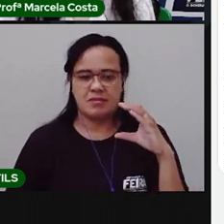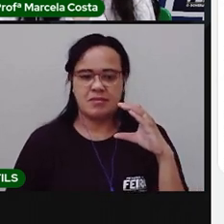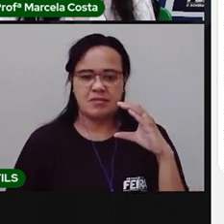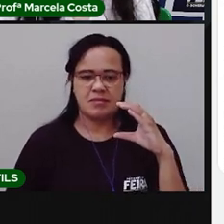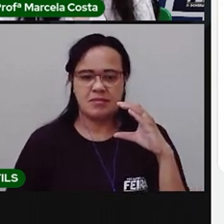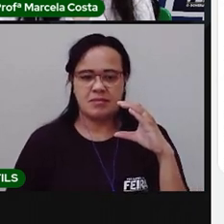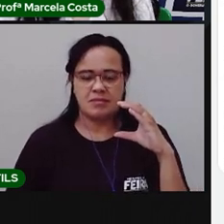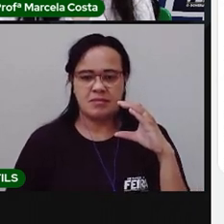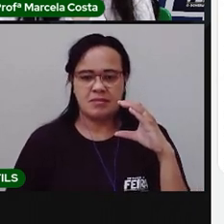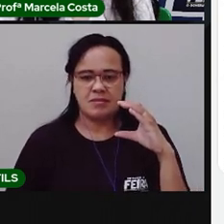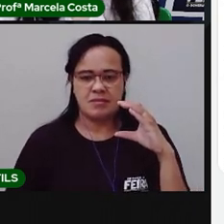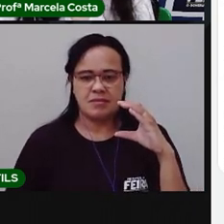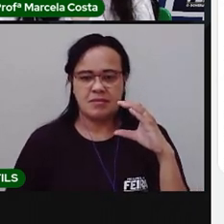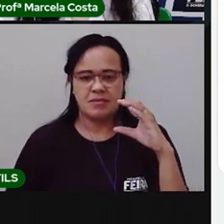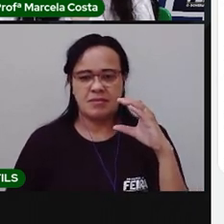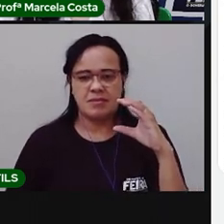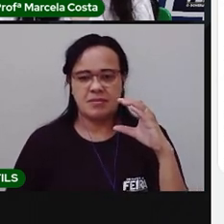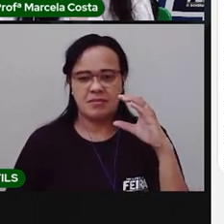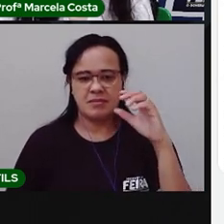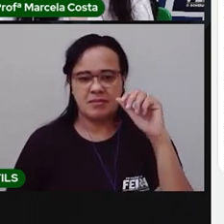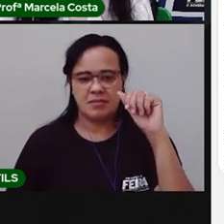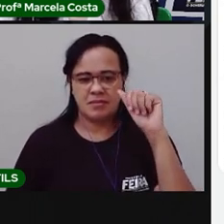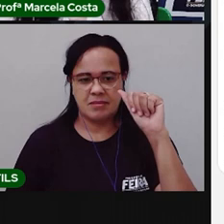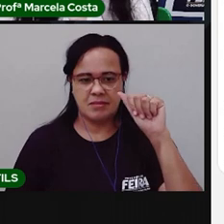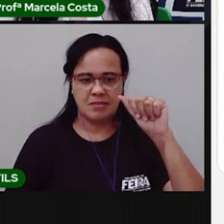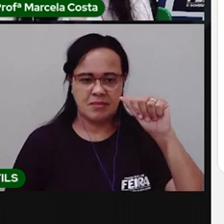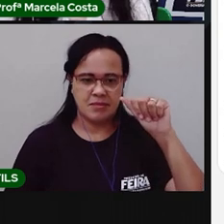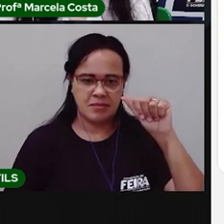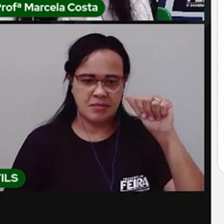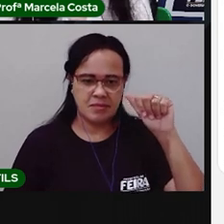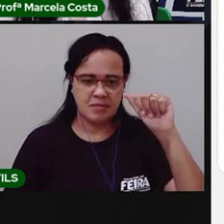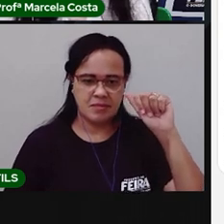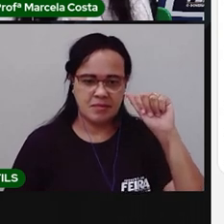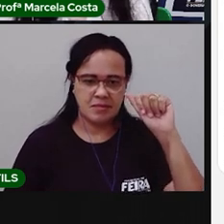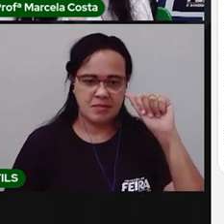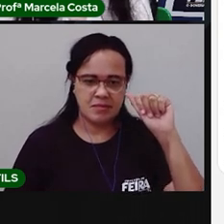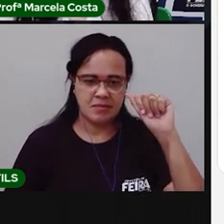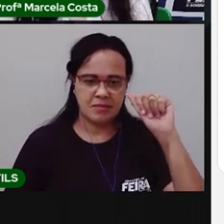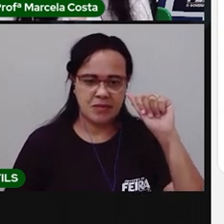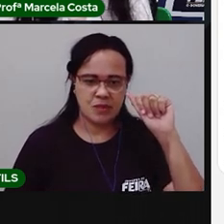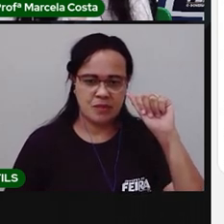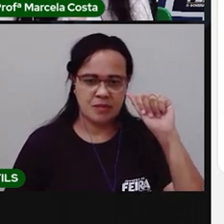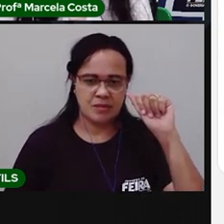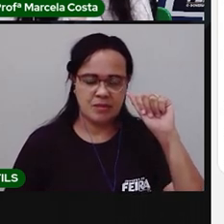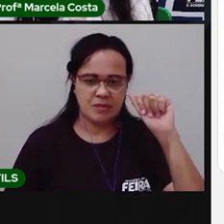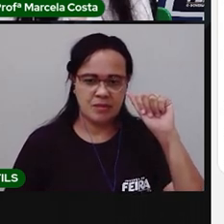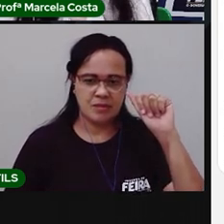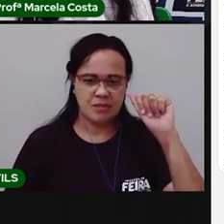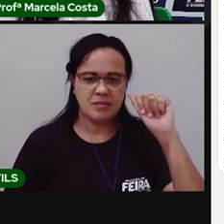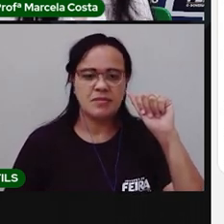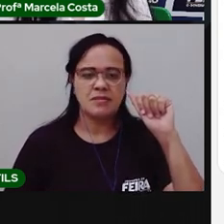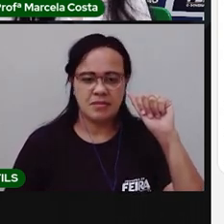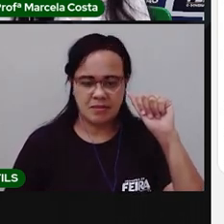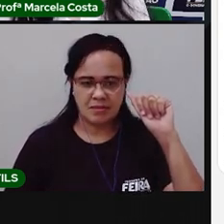Letra A. Subiu. Desceu. Um tracinho aqui no meio.